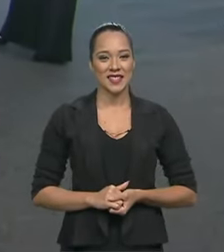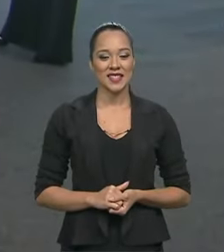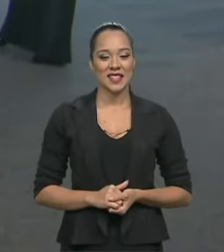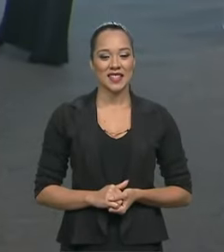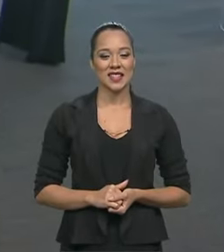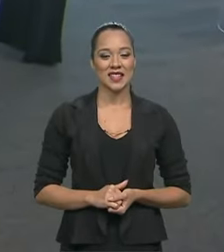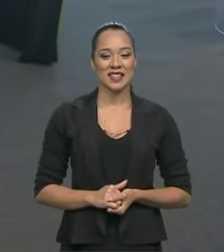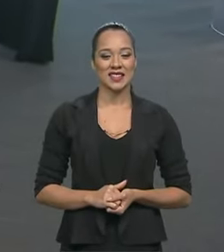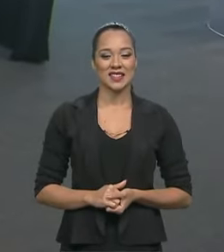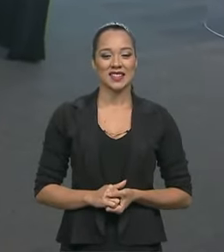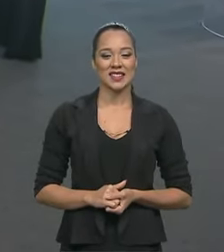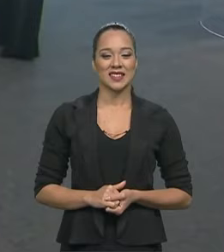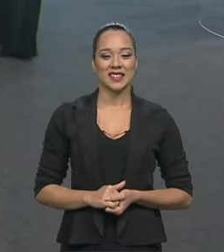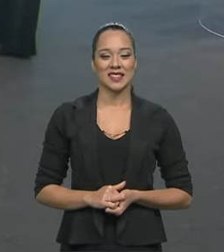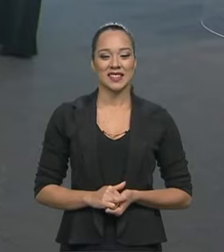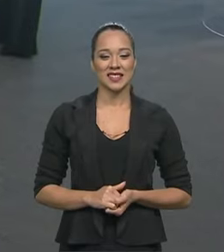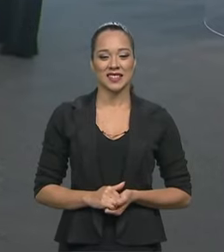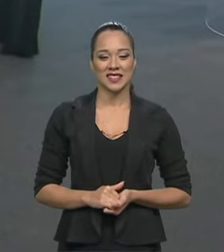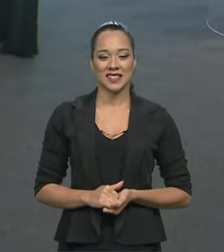O Ingo.